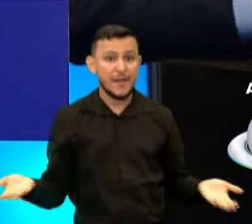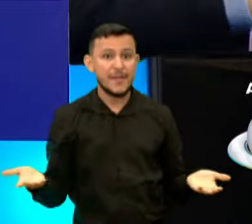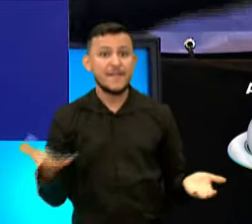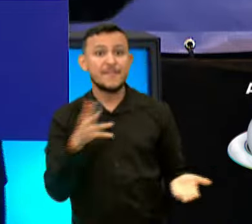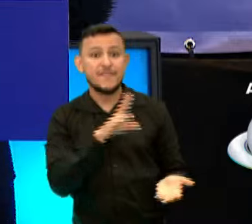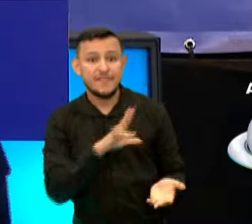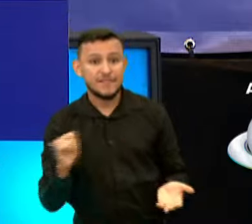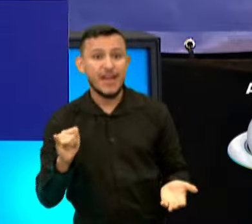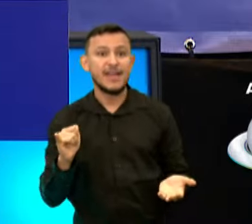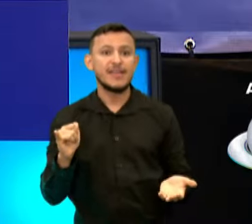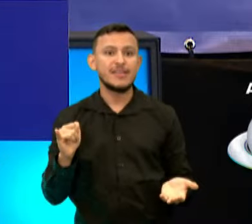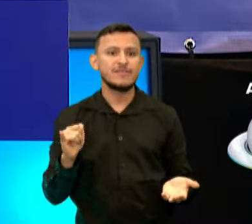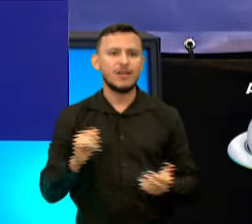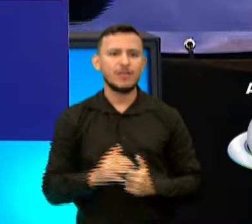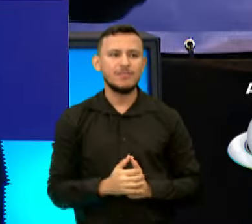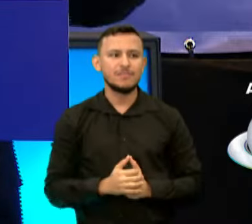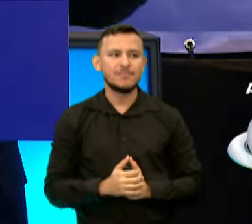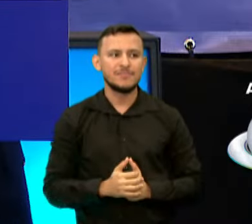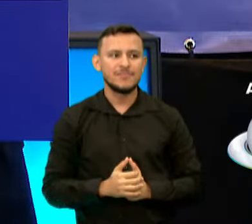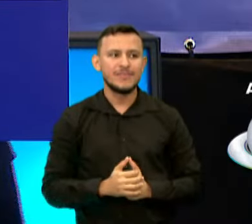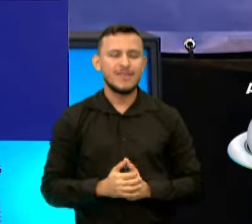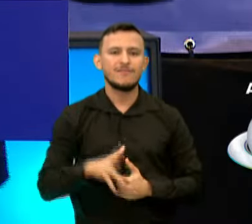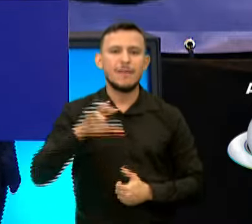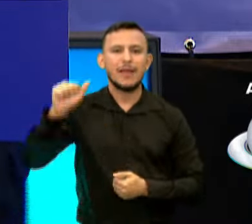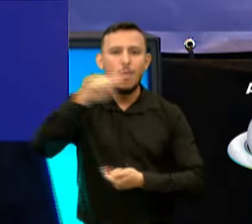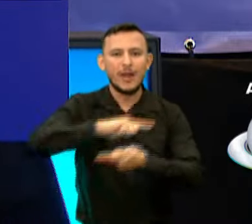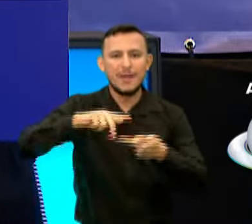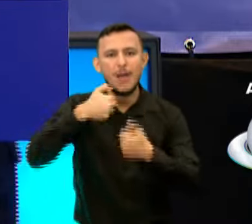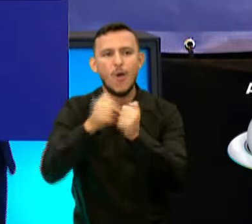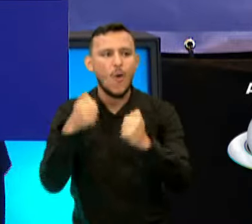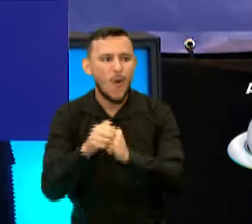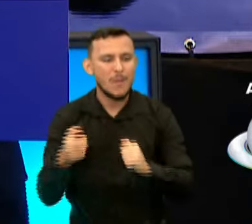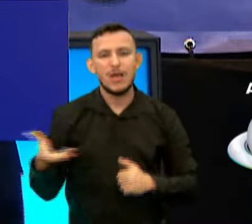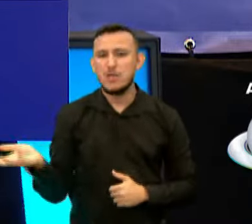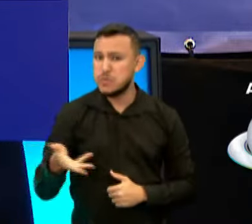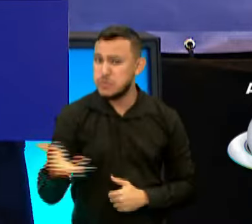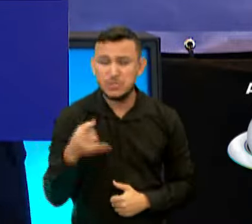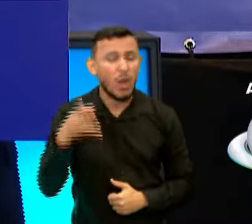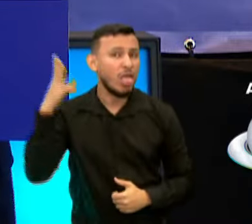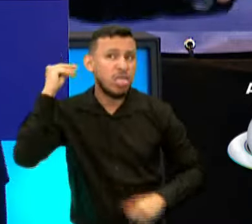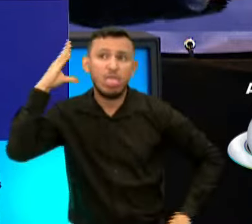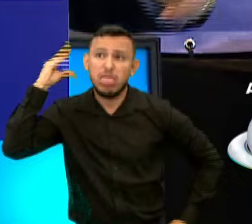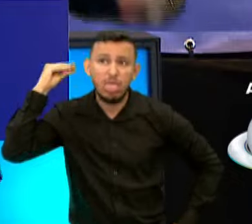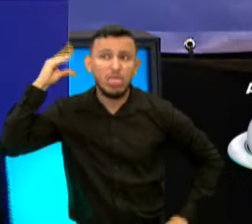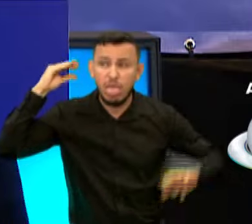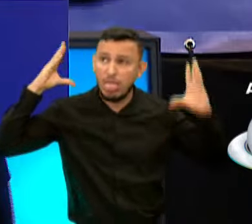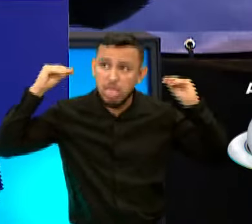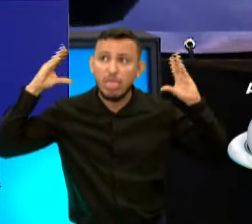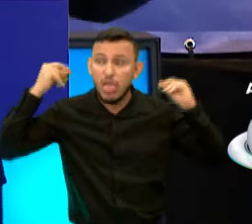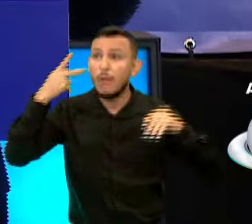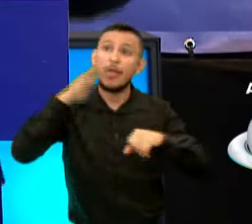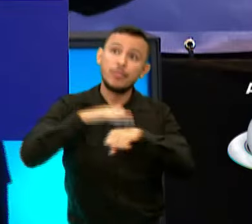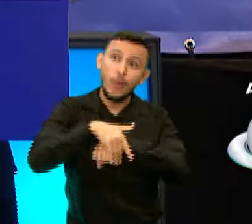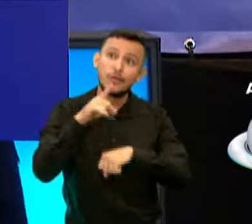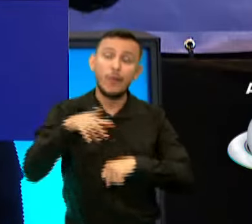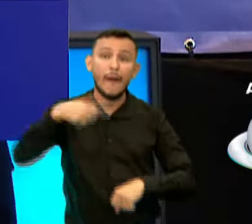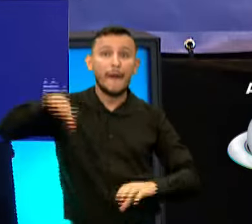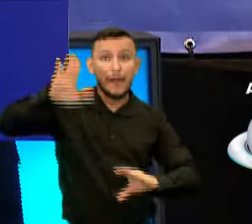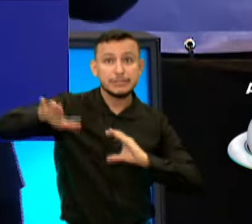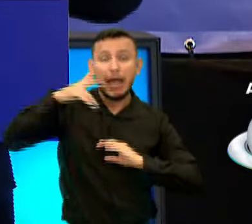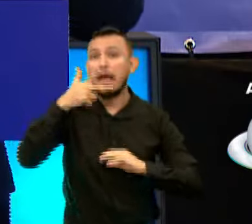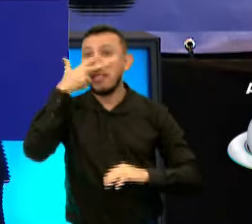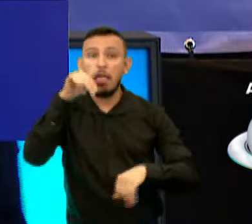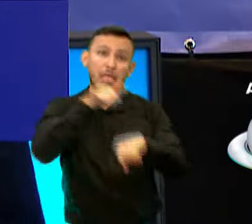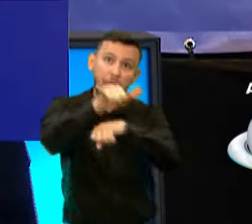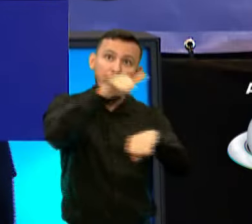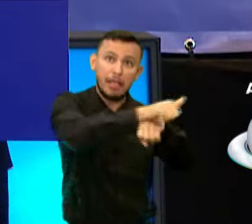vai pegar o Guanabara. Mas é isso. Tudo lera, lera, lera. Vamos perder mais uma noite. Só candidato aqui